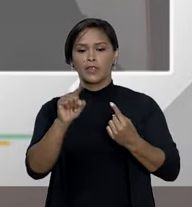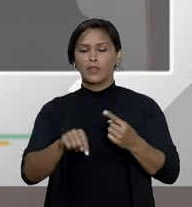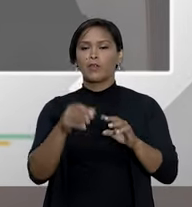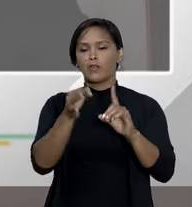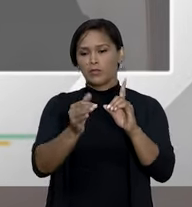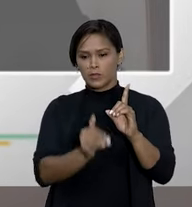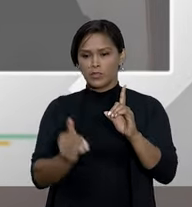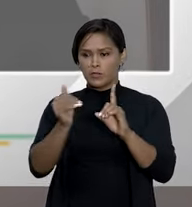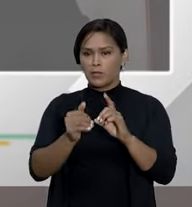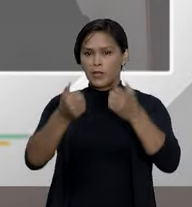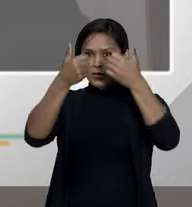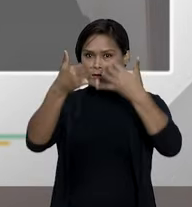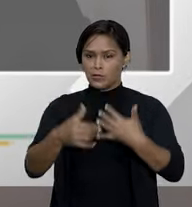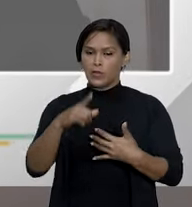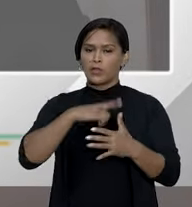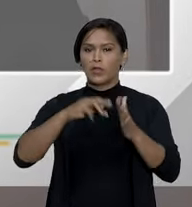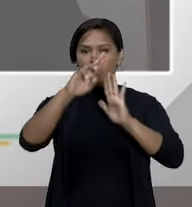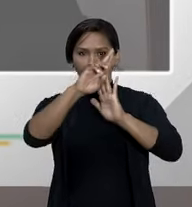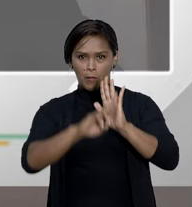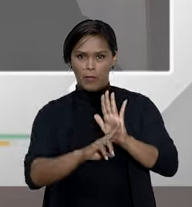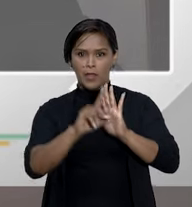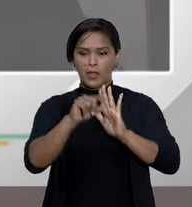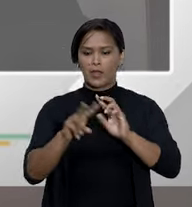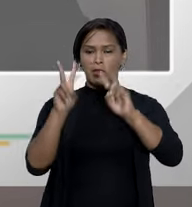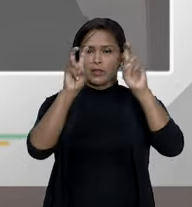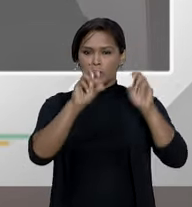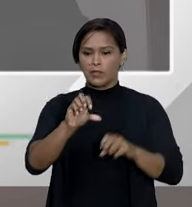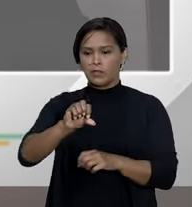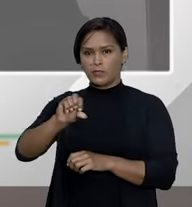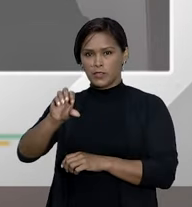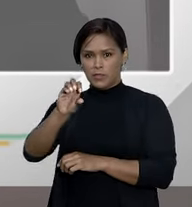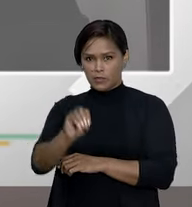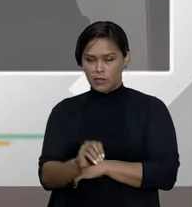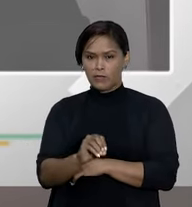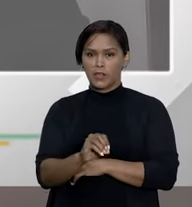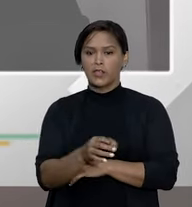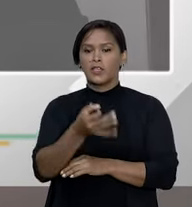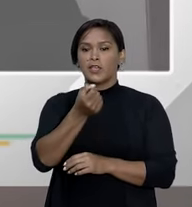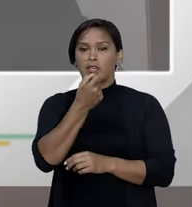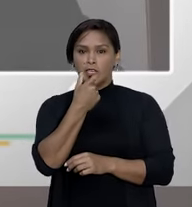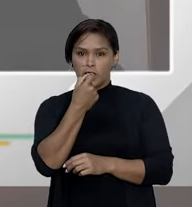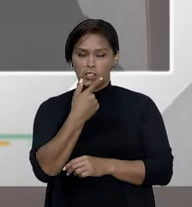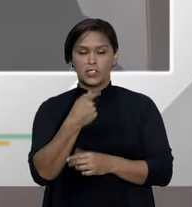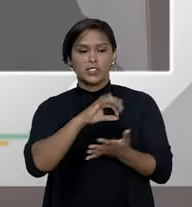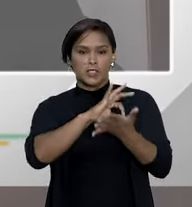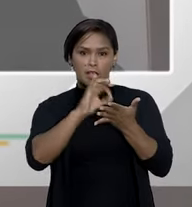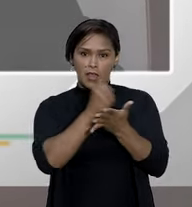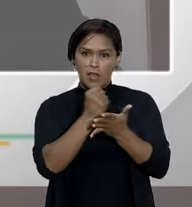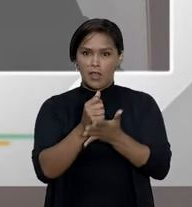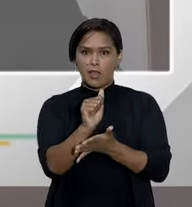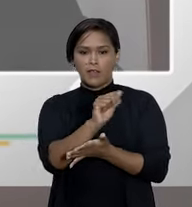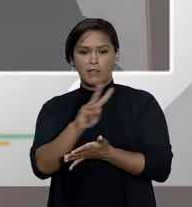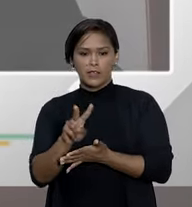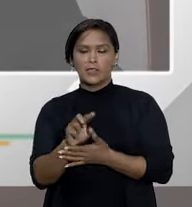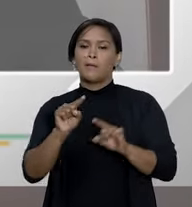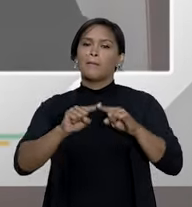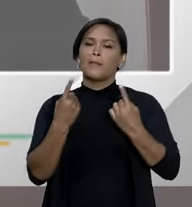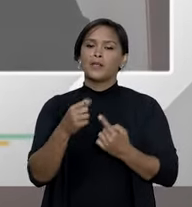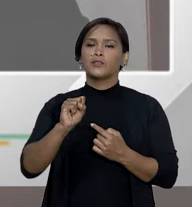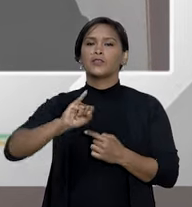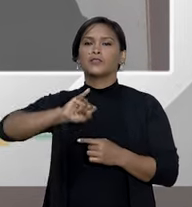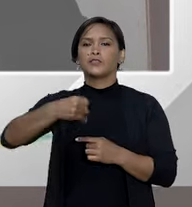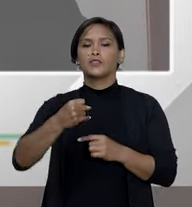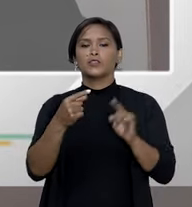como o desembargador falou existe uma regra que é do tema 990 que o medicamento tem que estar registrado na Anvisa mas o STJ fez uma